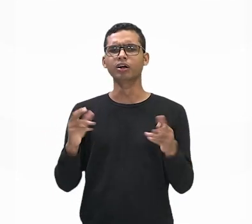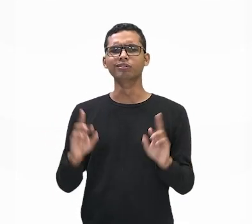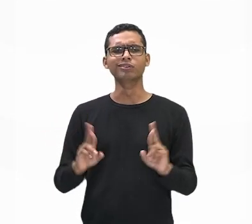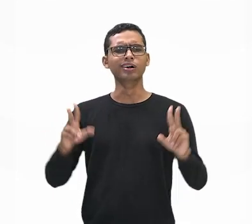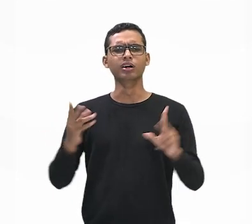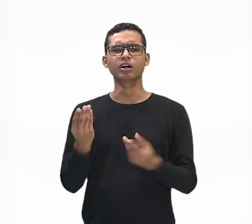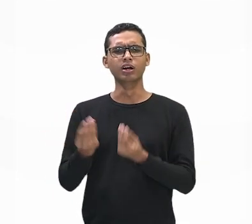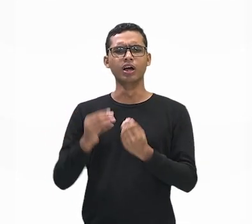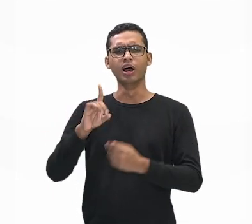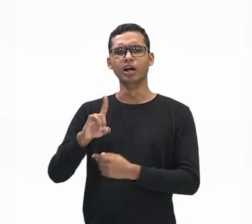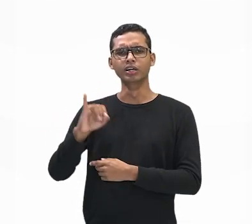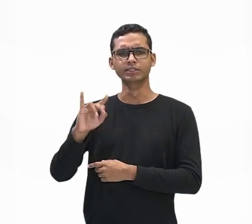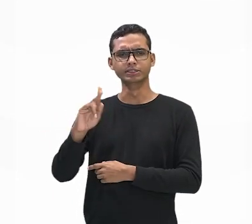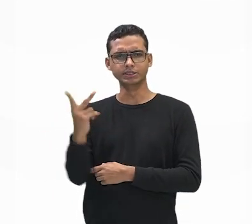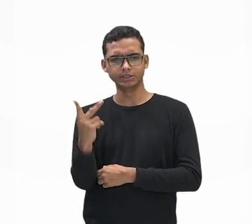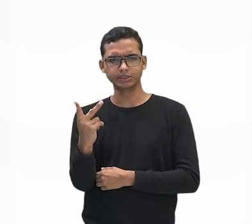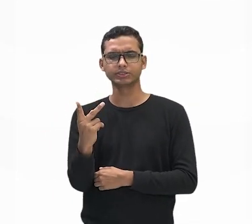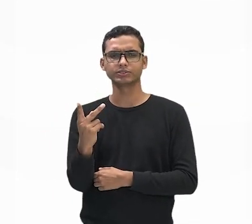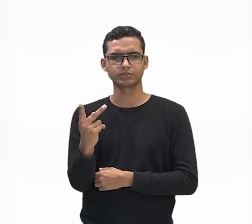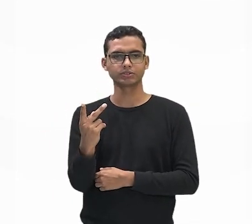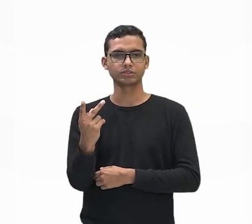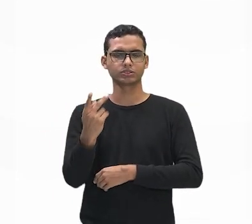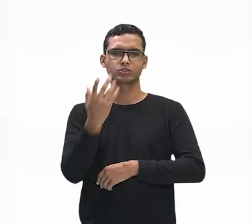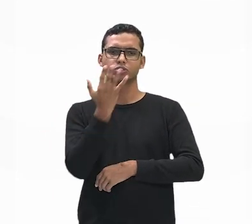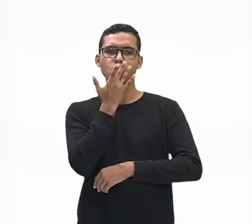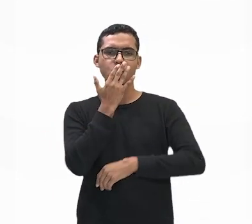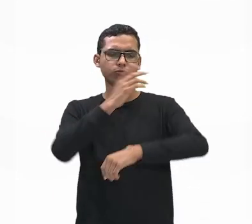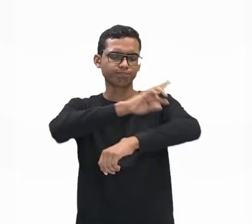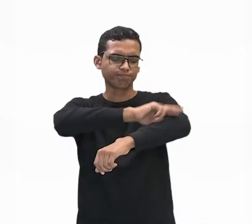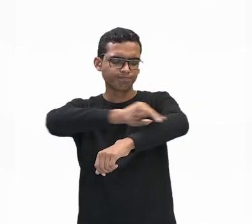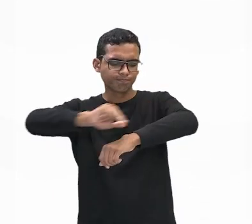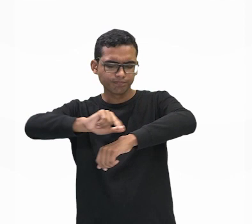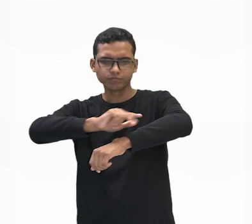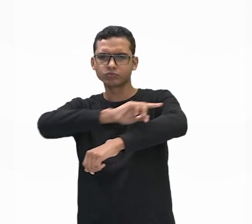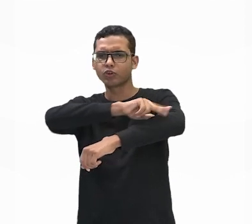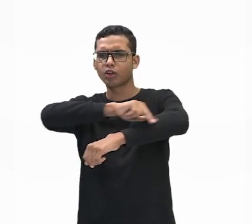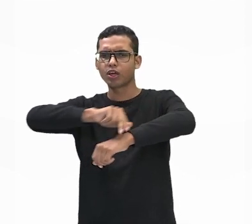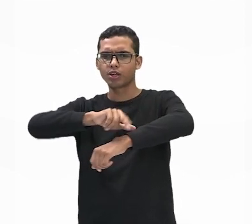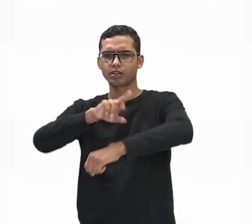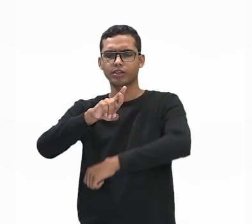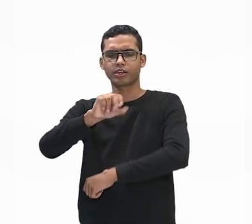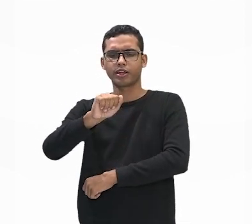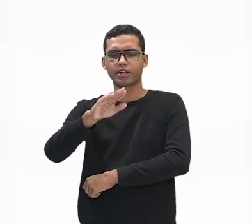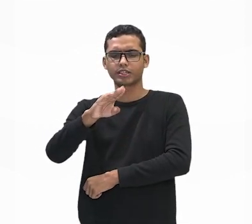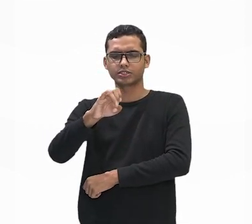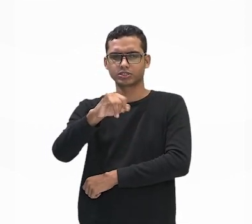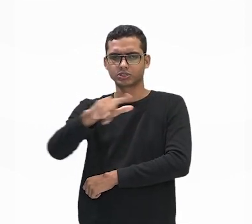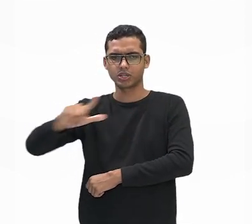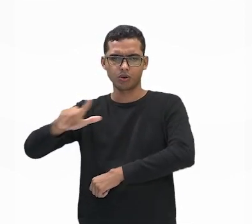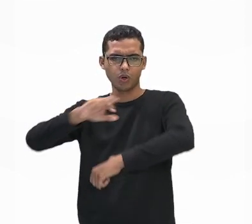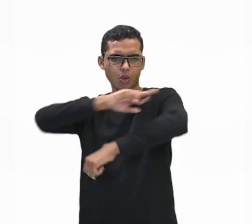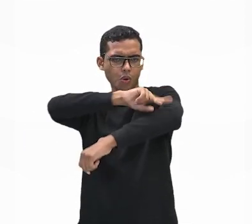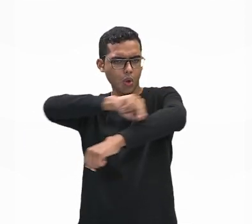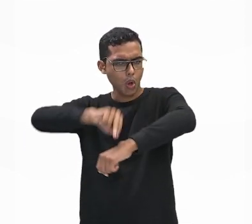desigualdade racial no IDH do Brasil. Por quê? Questão racial, infelizmente, no território brasileiro, ela é muito forte. Por quê?